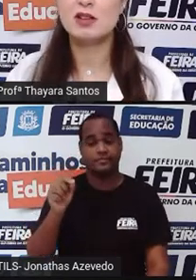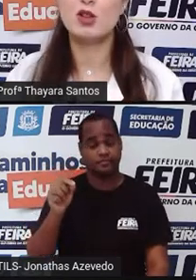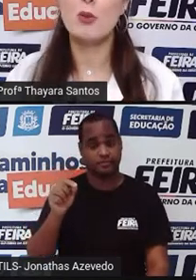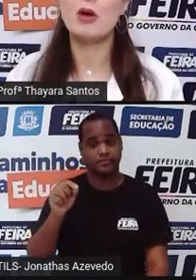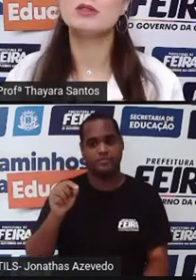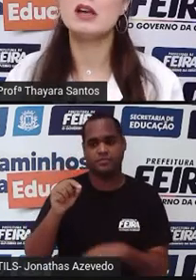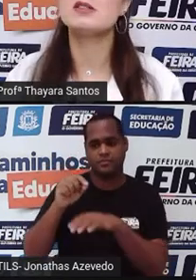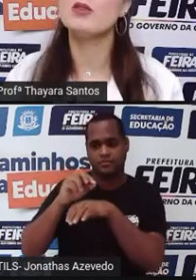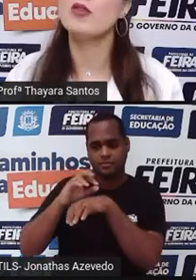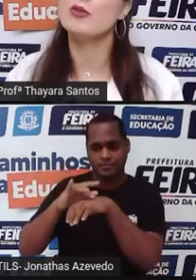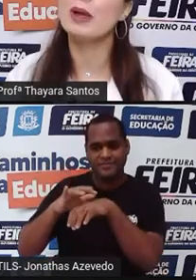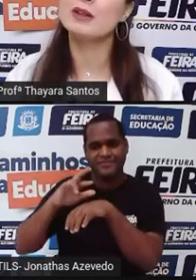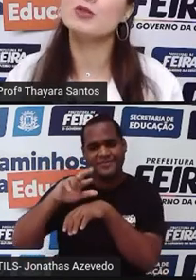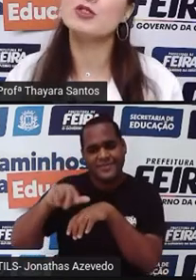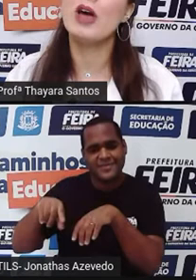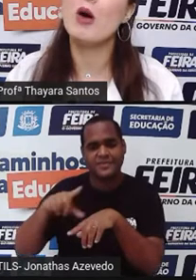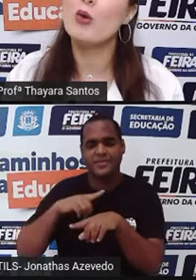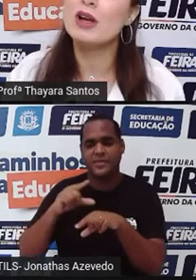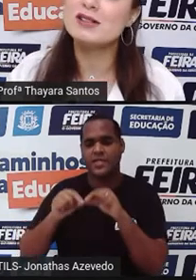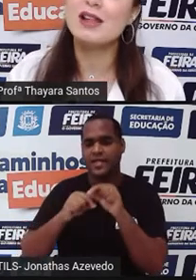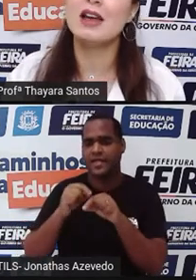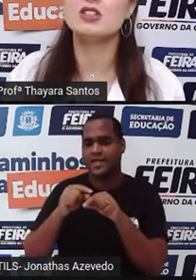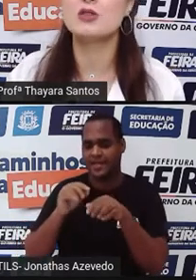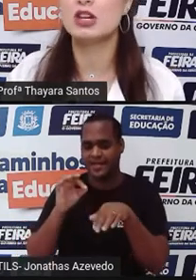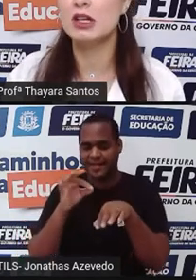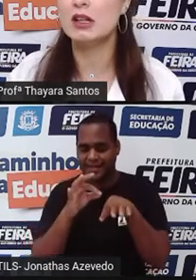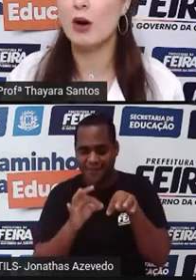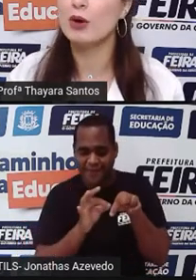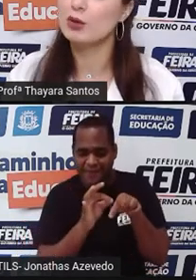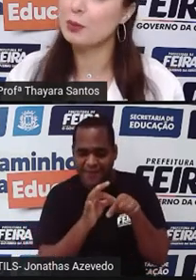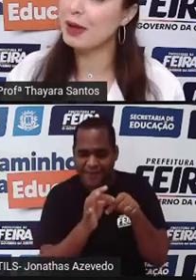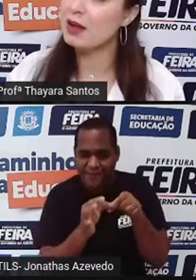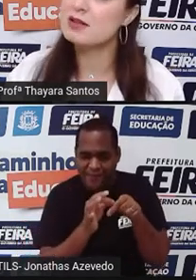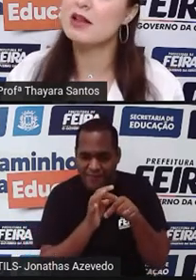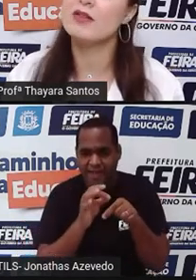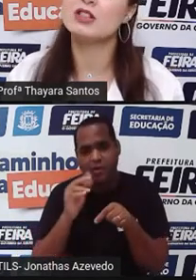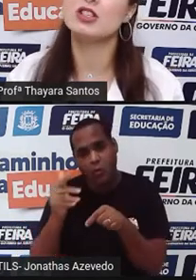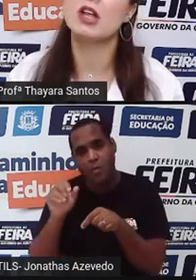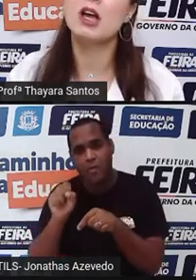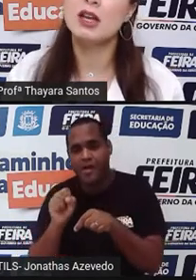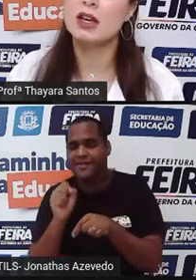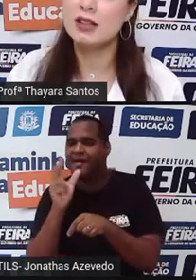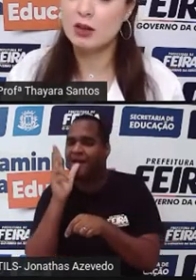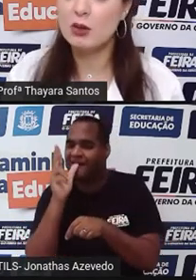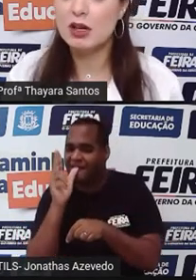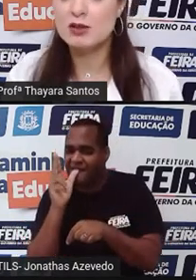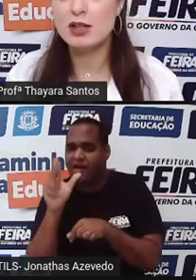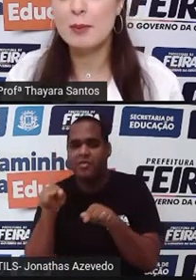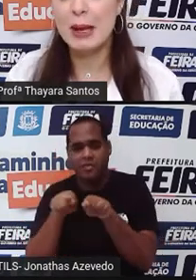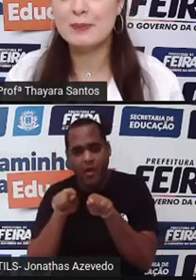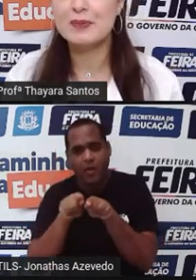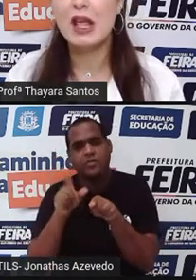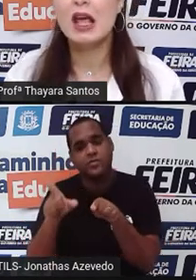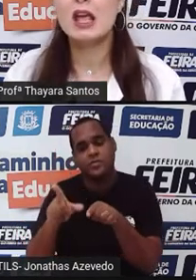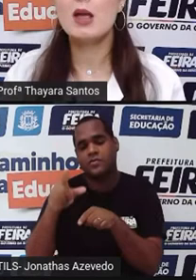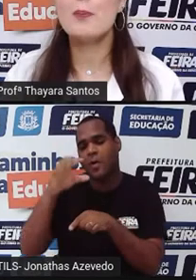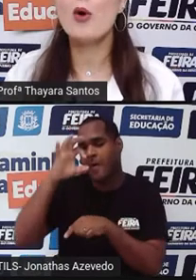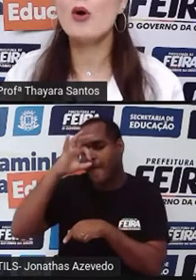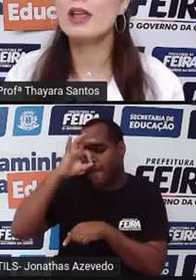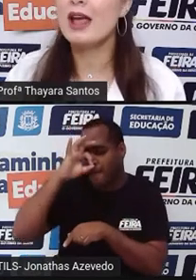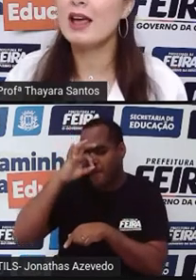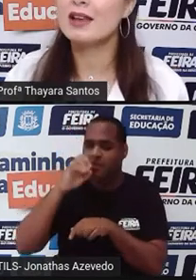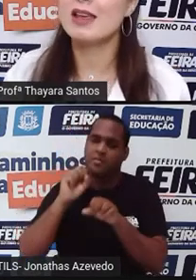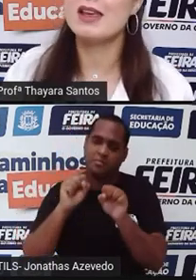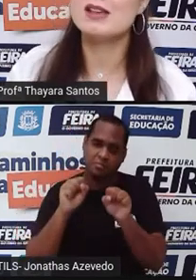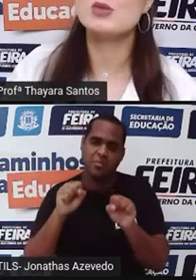sintoma é o desenvolvimento de verrugas na região genital, no pênis, na vagina e até no ânus também. E